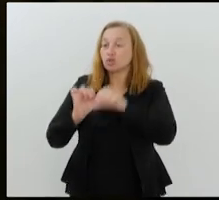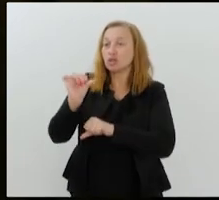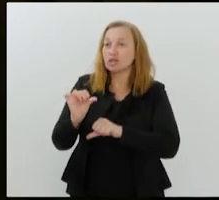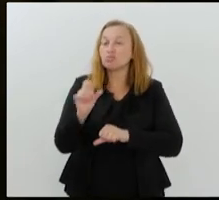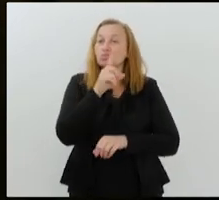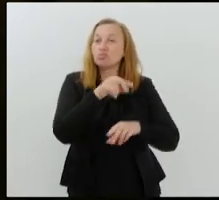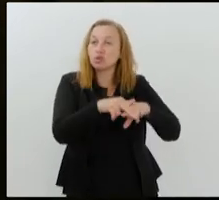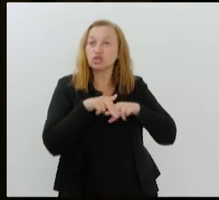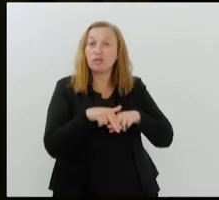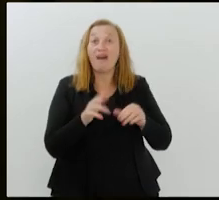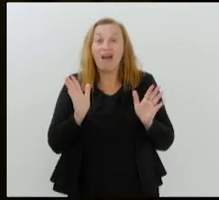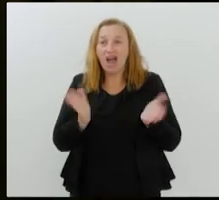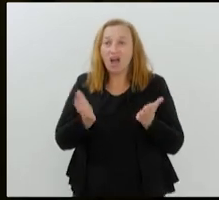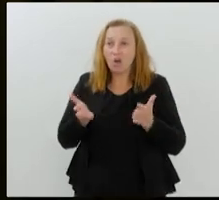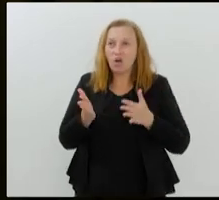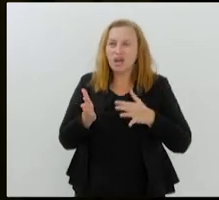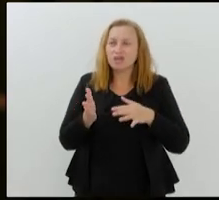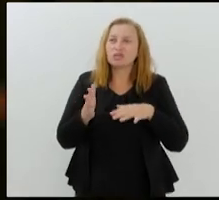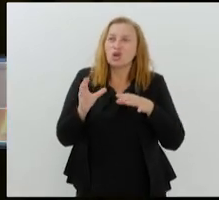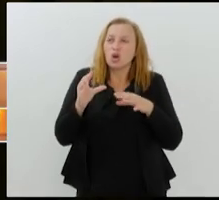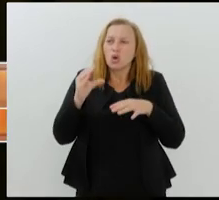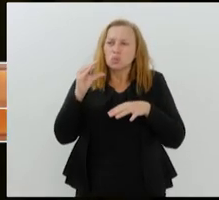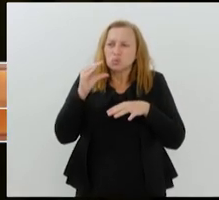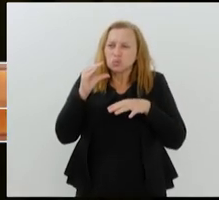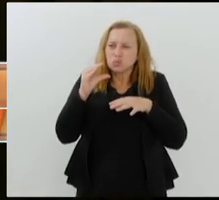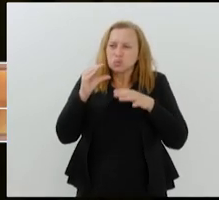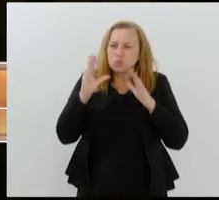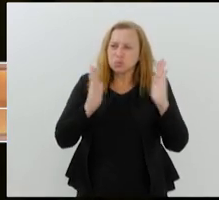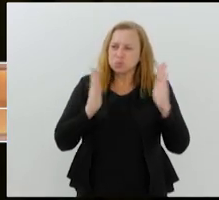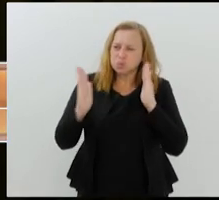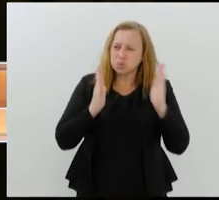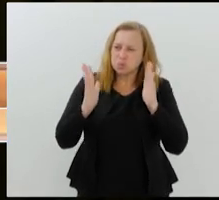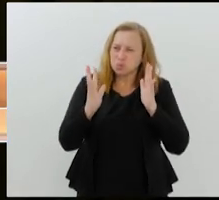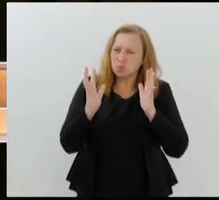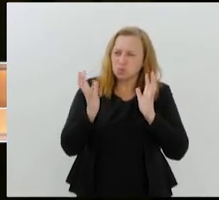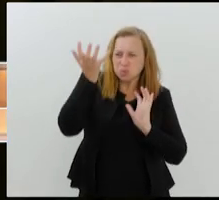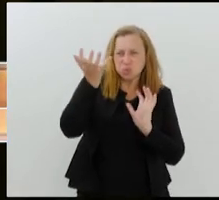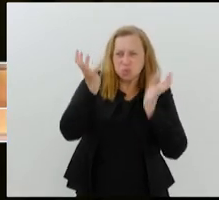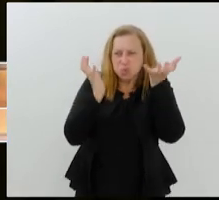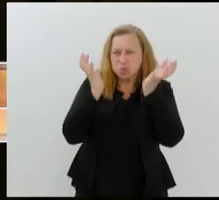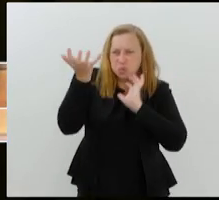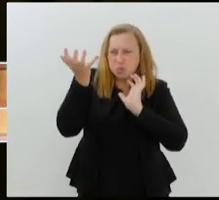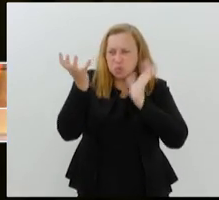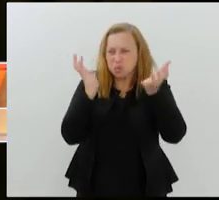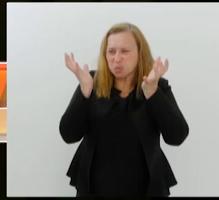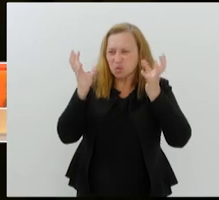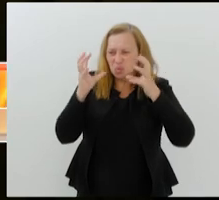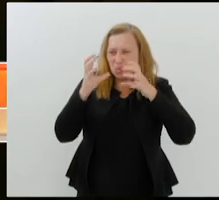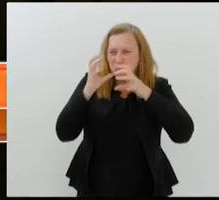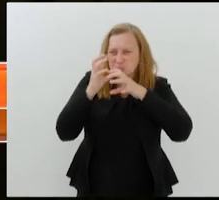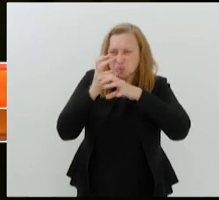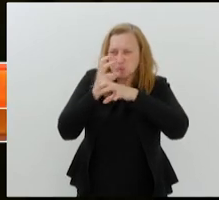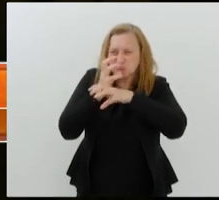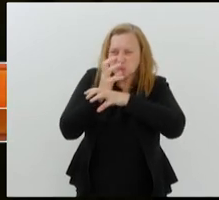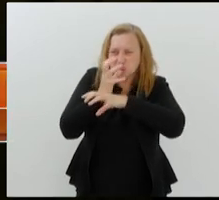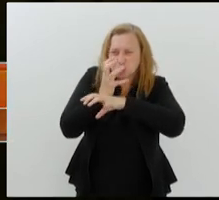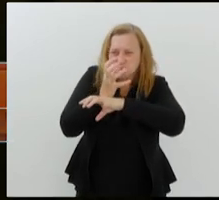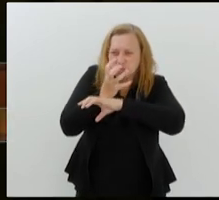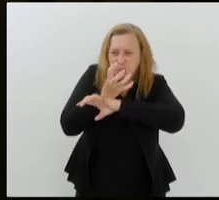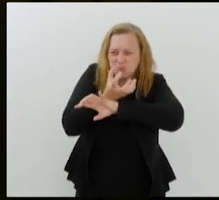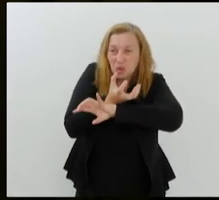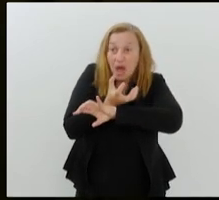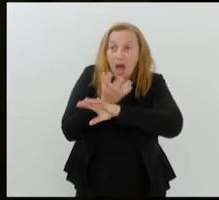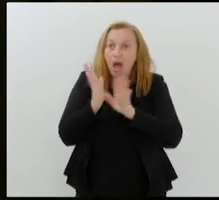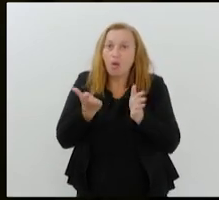gente está saindo desse período mais seco, foi um período seco muito longo, muito severo, e a gente deve começar a